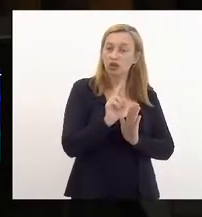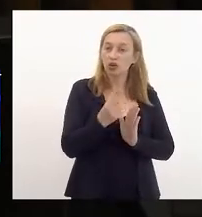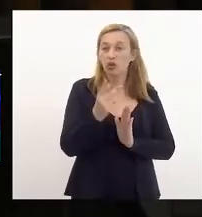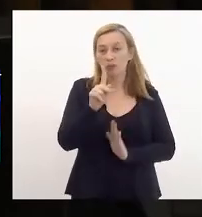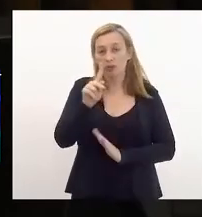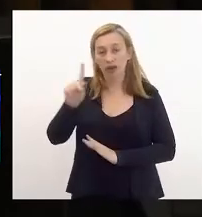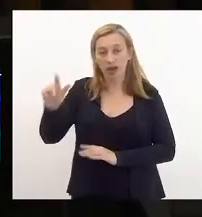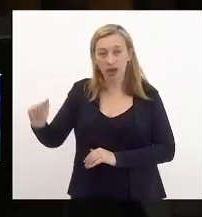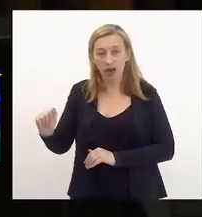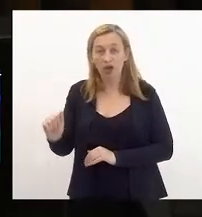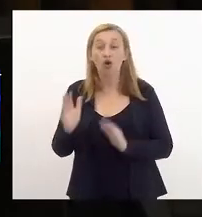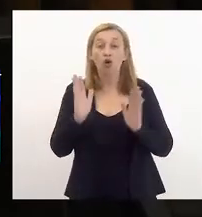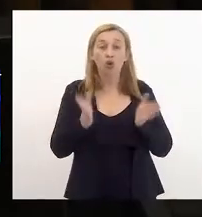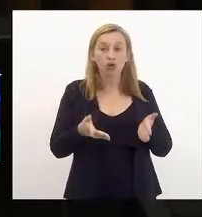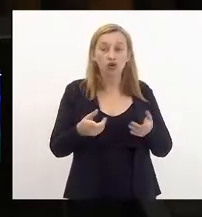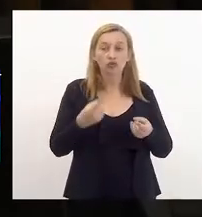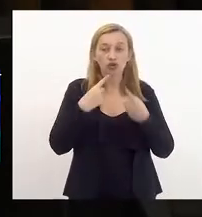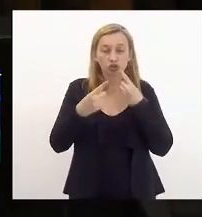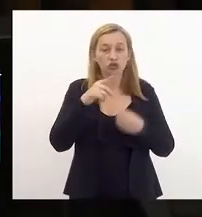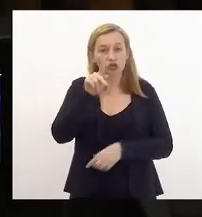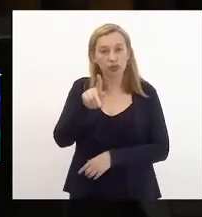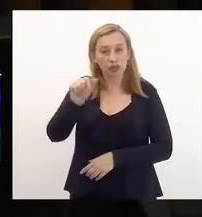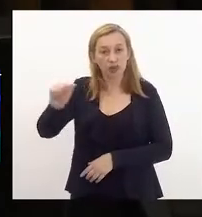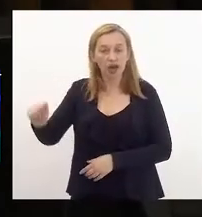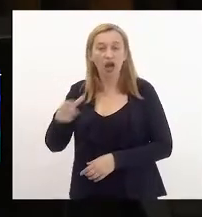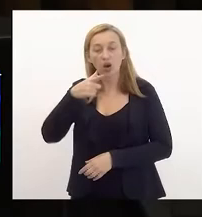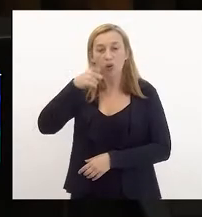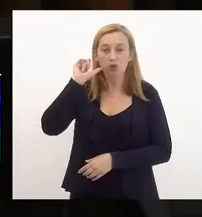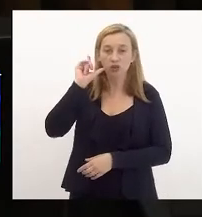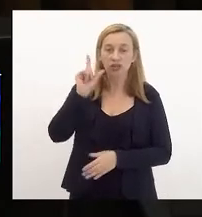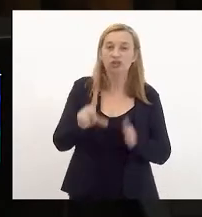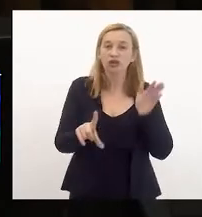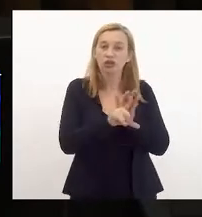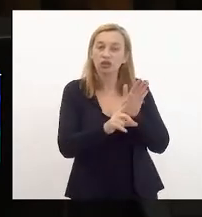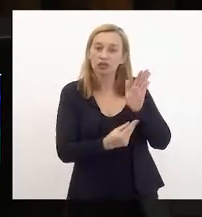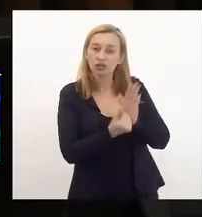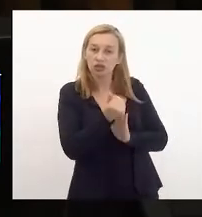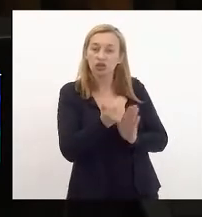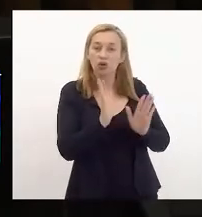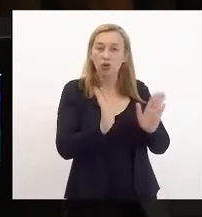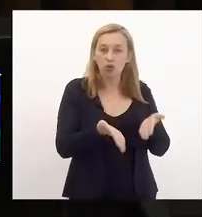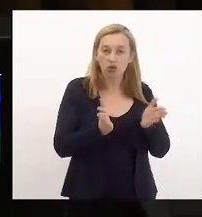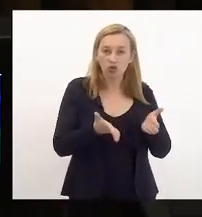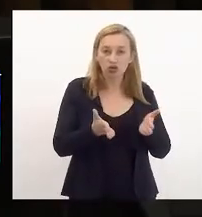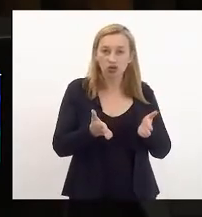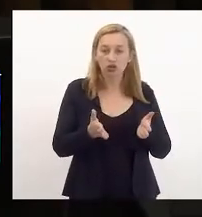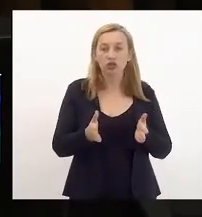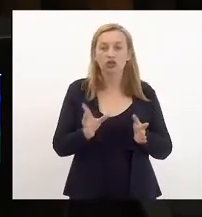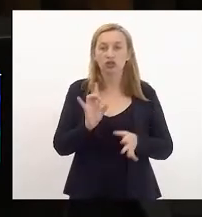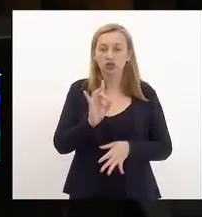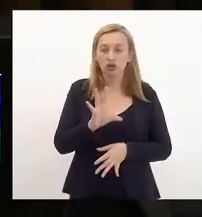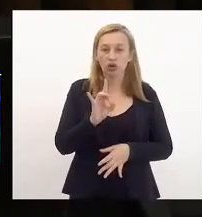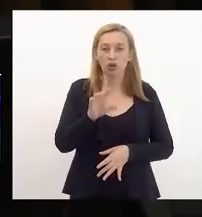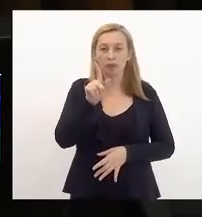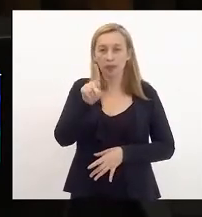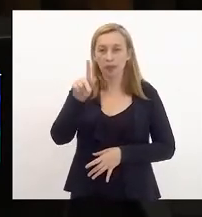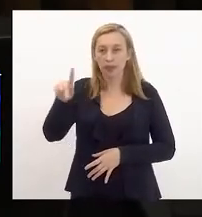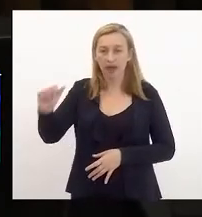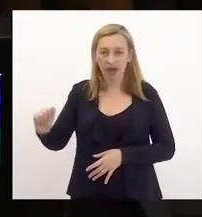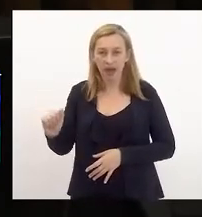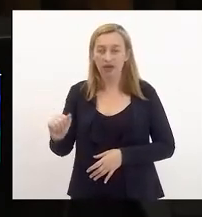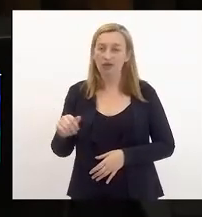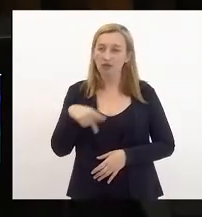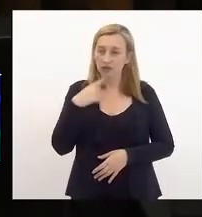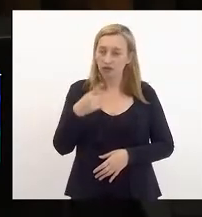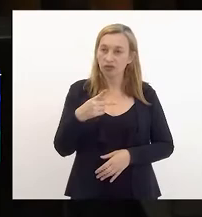hoje porque ontem eu discuti a LOA e deixei para hoje o PPA, isto é,